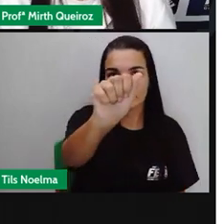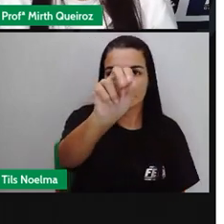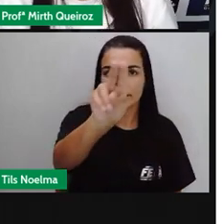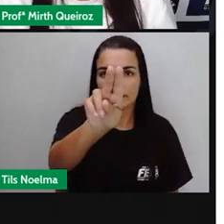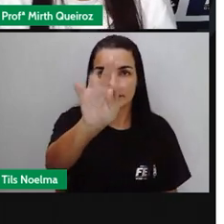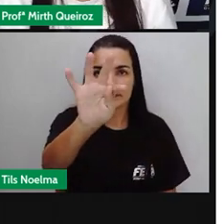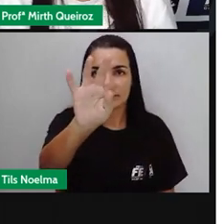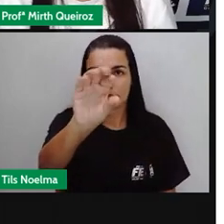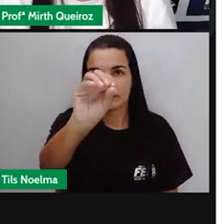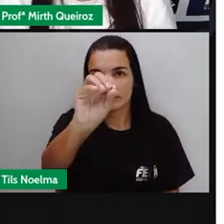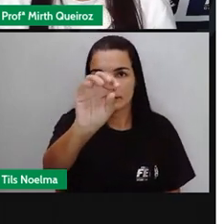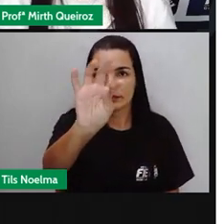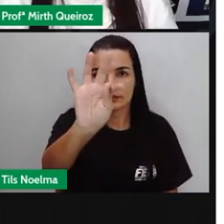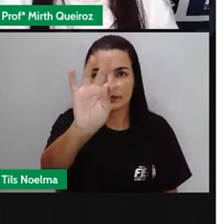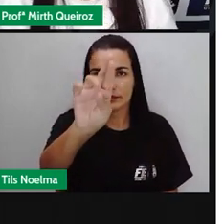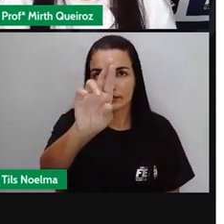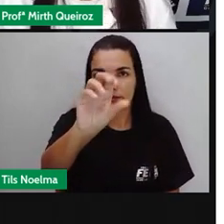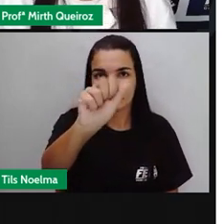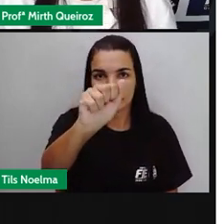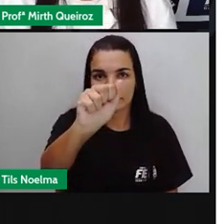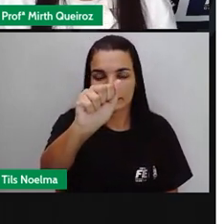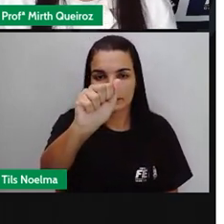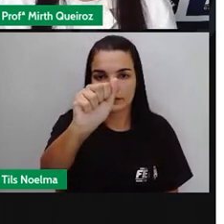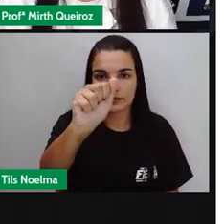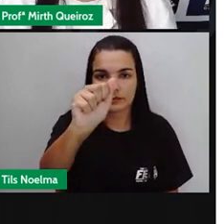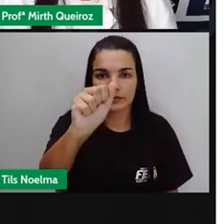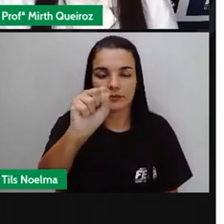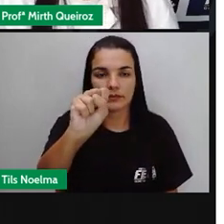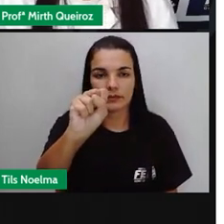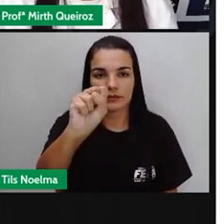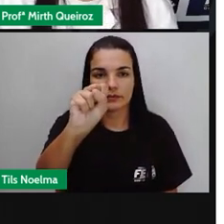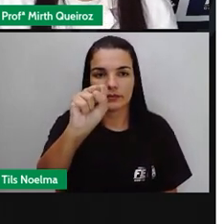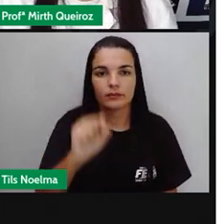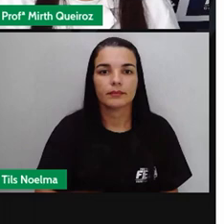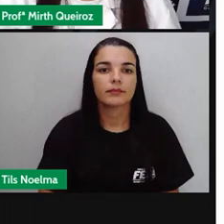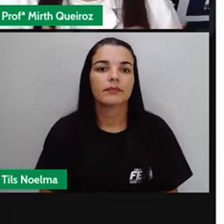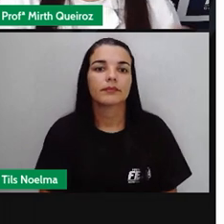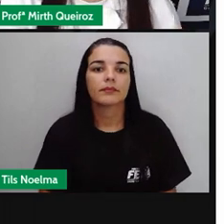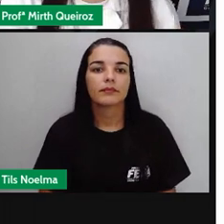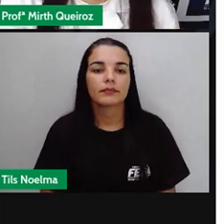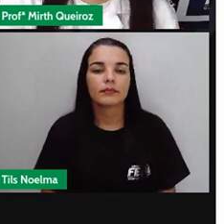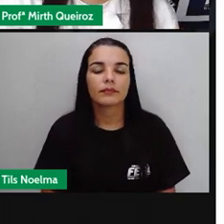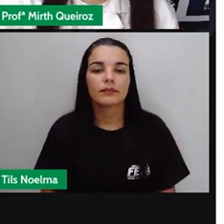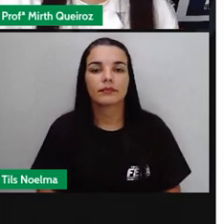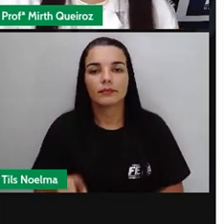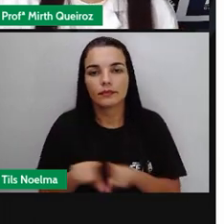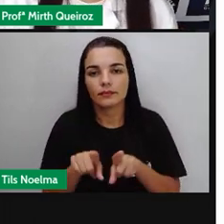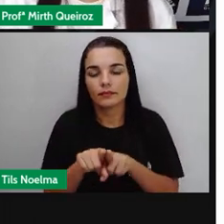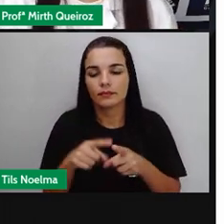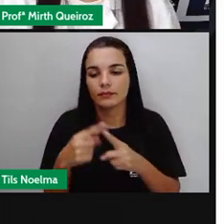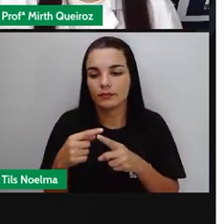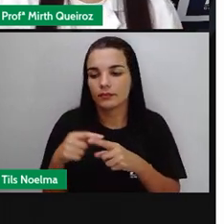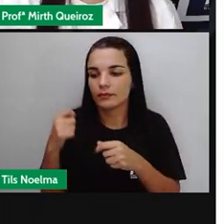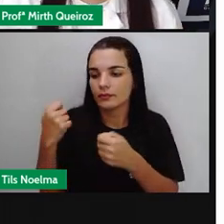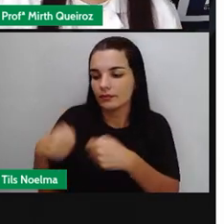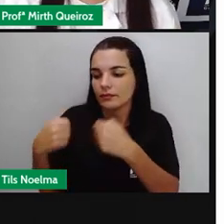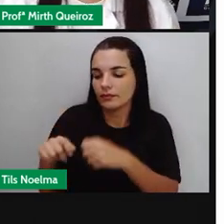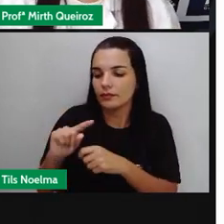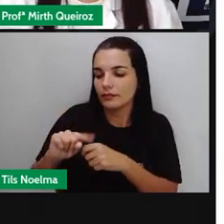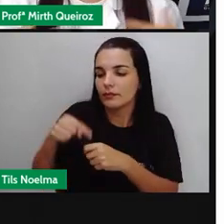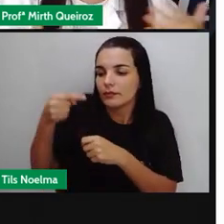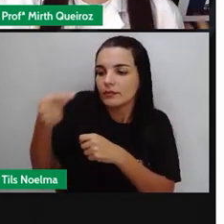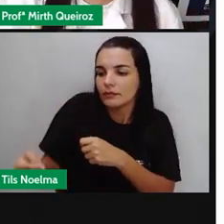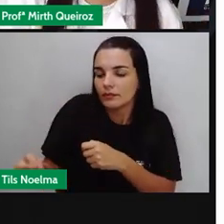plantas que produzem seu próprio alimento, são as chamadas de autótrofas. E aquelas que dependem do outro para poder se alimentar, se alimentam de